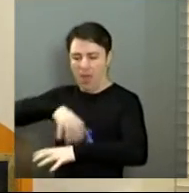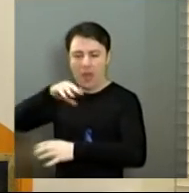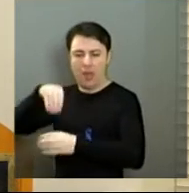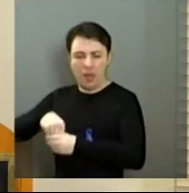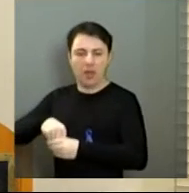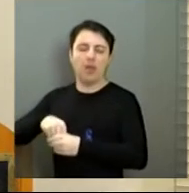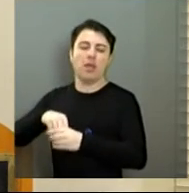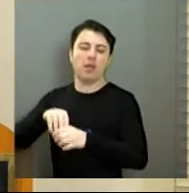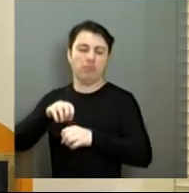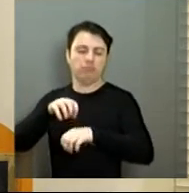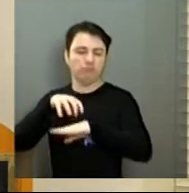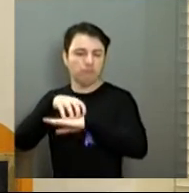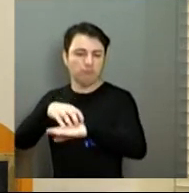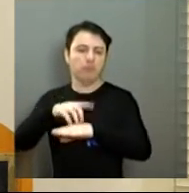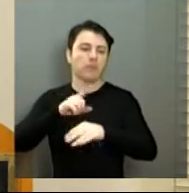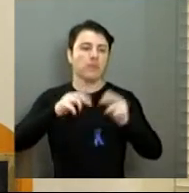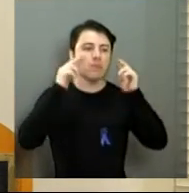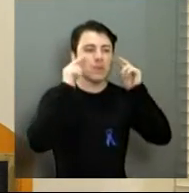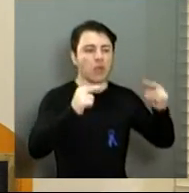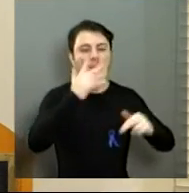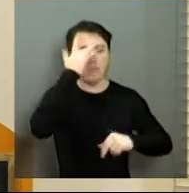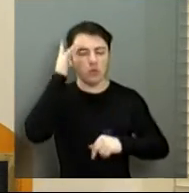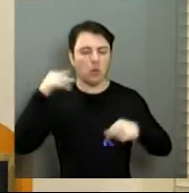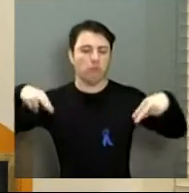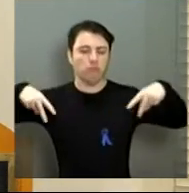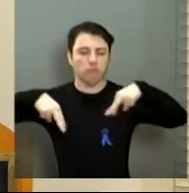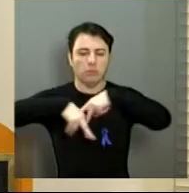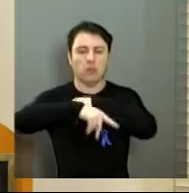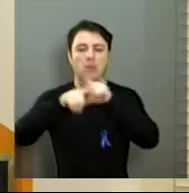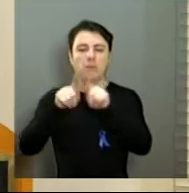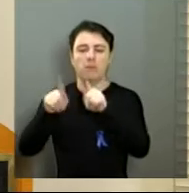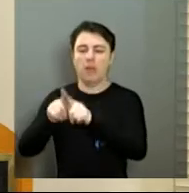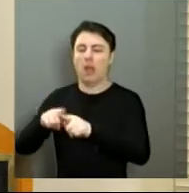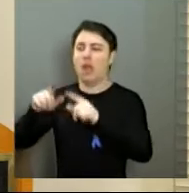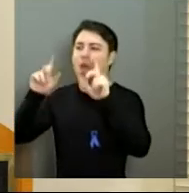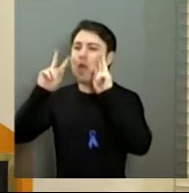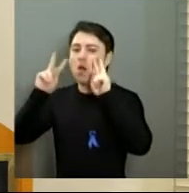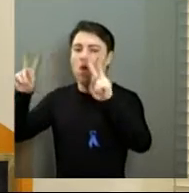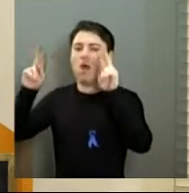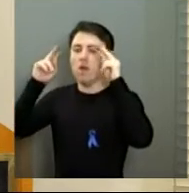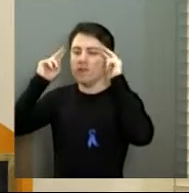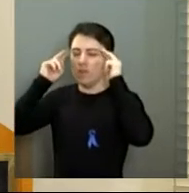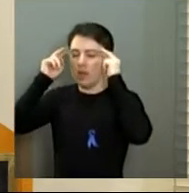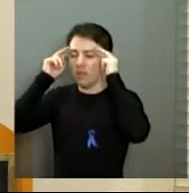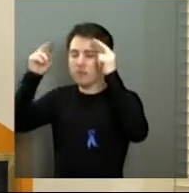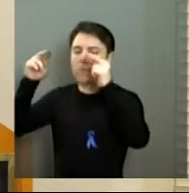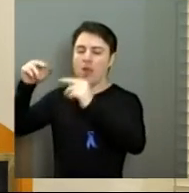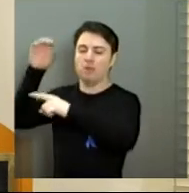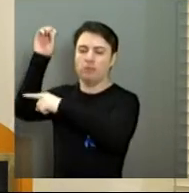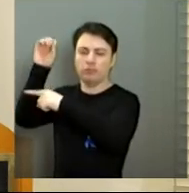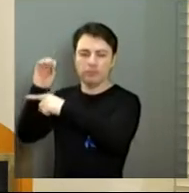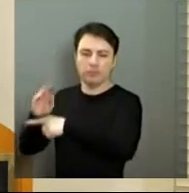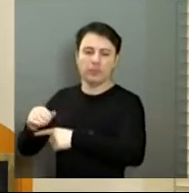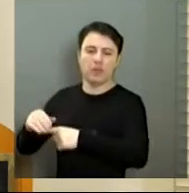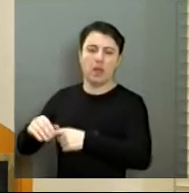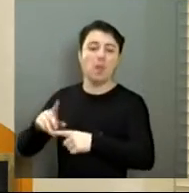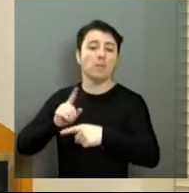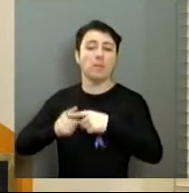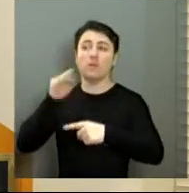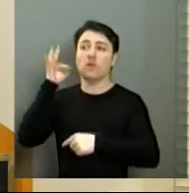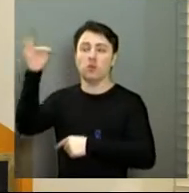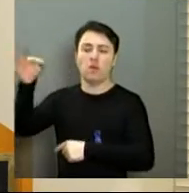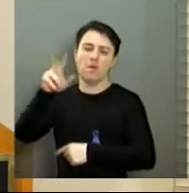respeitar os pedestres, respeitar a sinalização de trânsito, tenho certeza que nós teremos aí uma geração de araraquarenses que